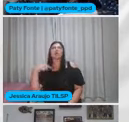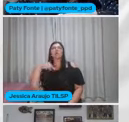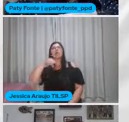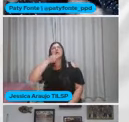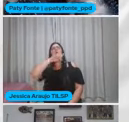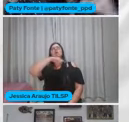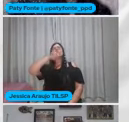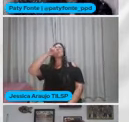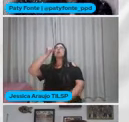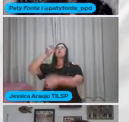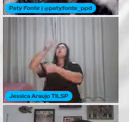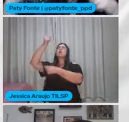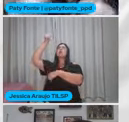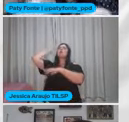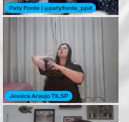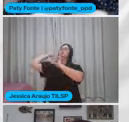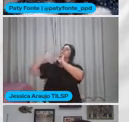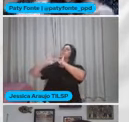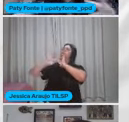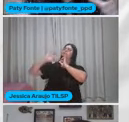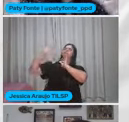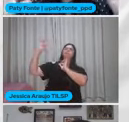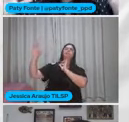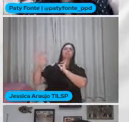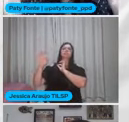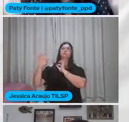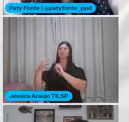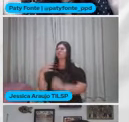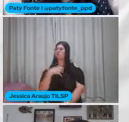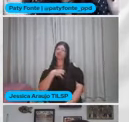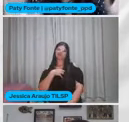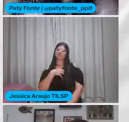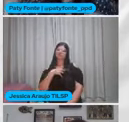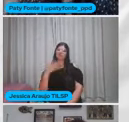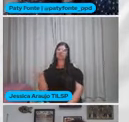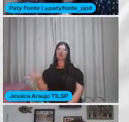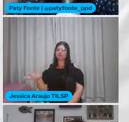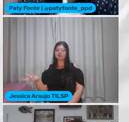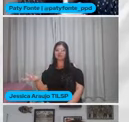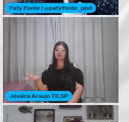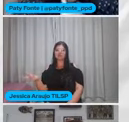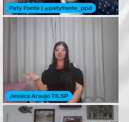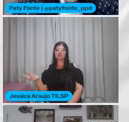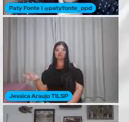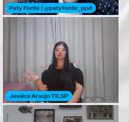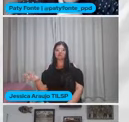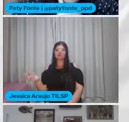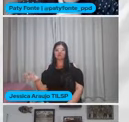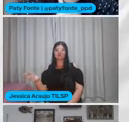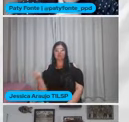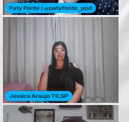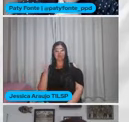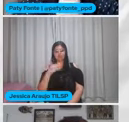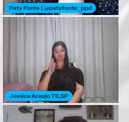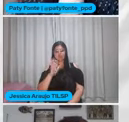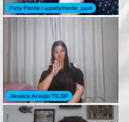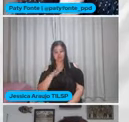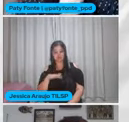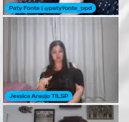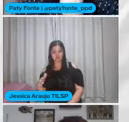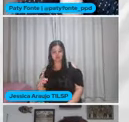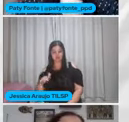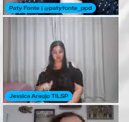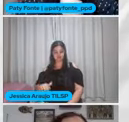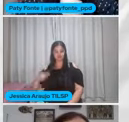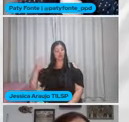tão distante Parece que não faz Nem sentido mais Eu fui criada Hoje eu moro aqui Na zona sul